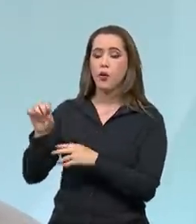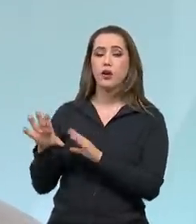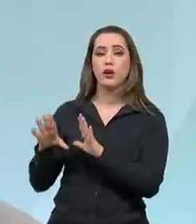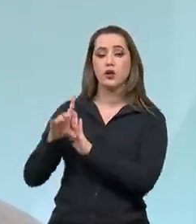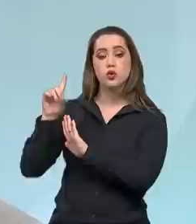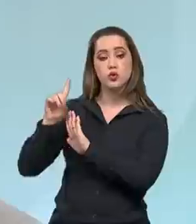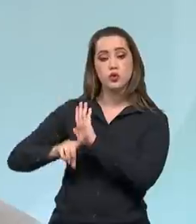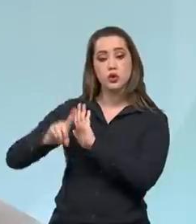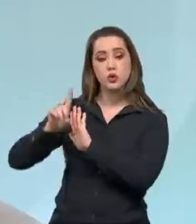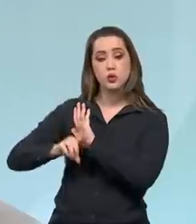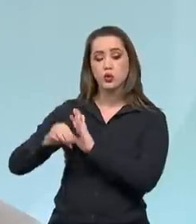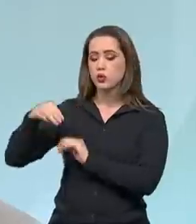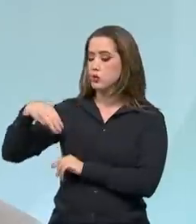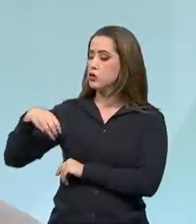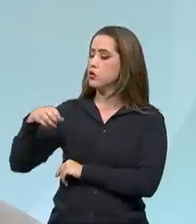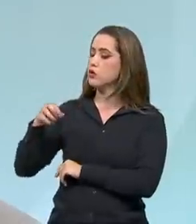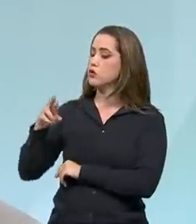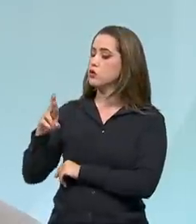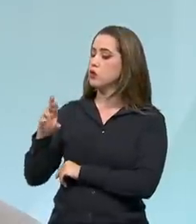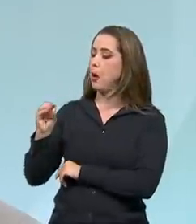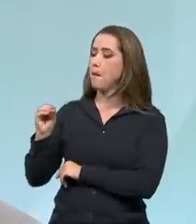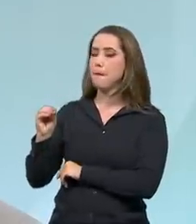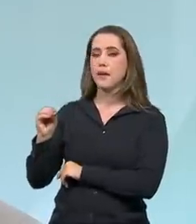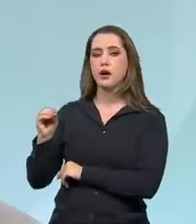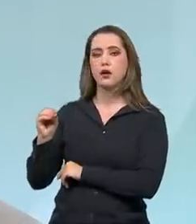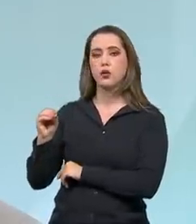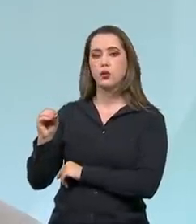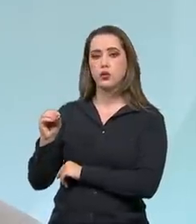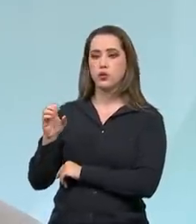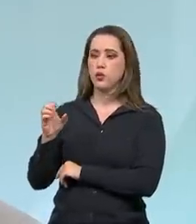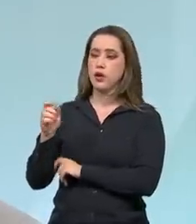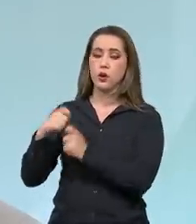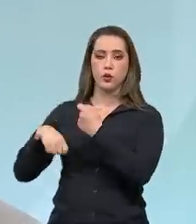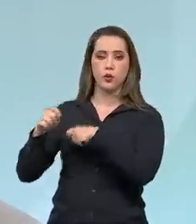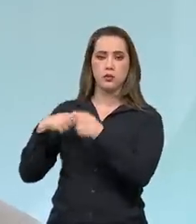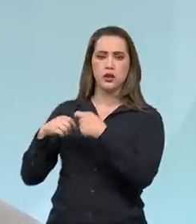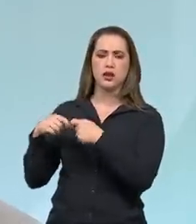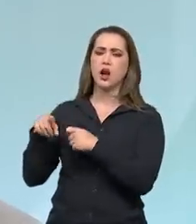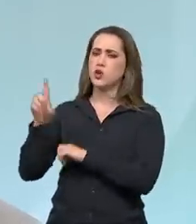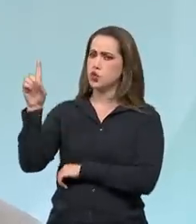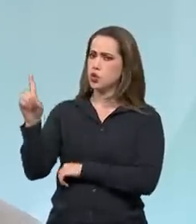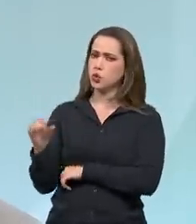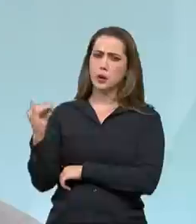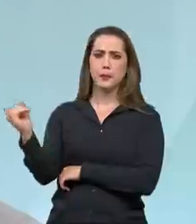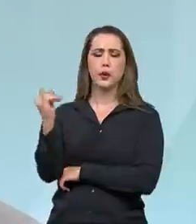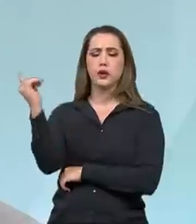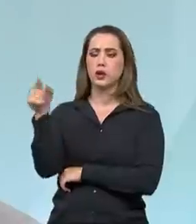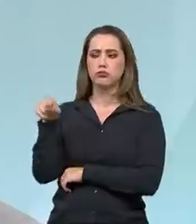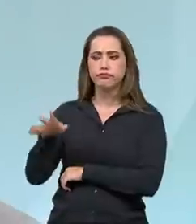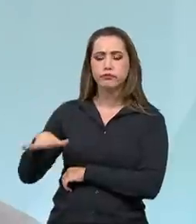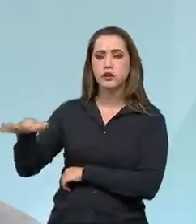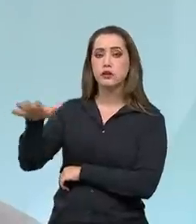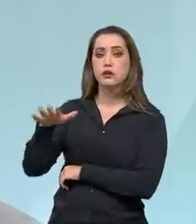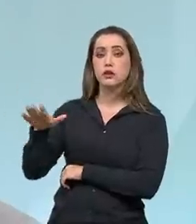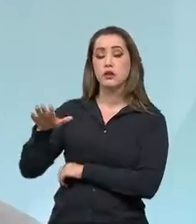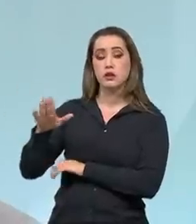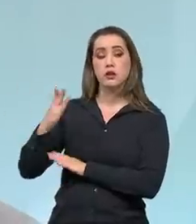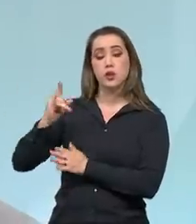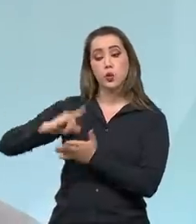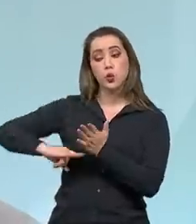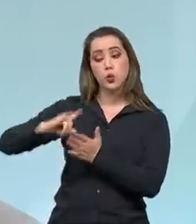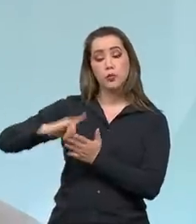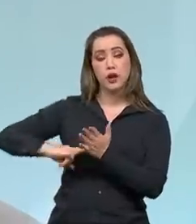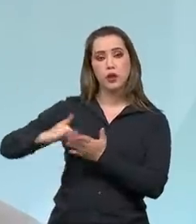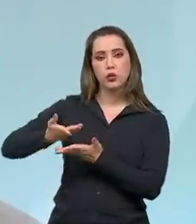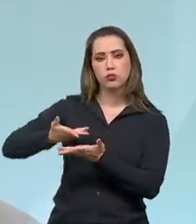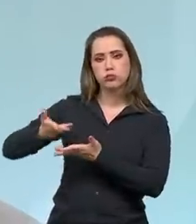que a maioria dos pesquisadores ficam no Rio de Janeiro. de uma diretoria muito ativa, muito atuante, e ele tem um boletim de conjuntura, que é um